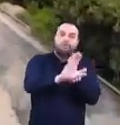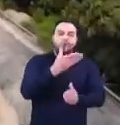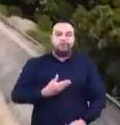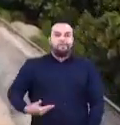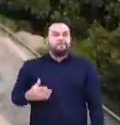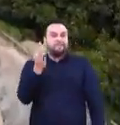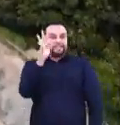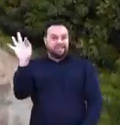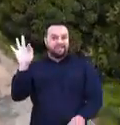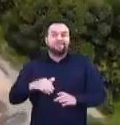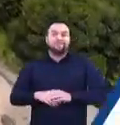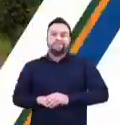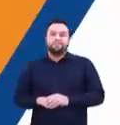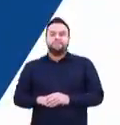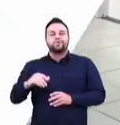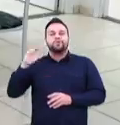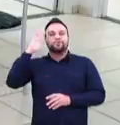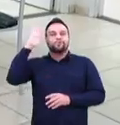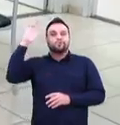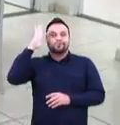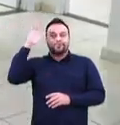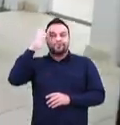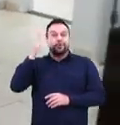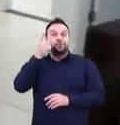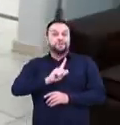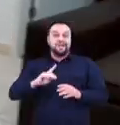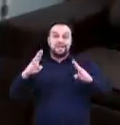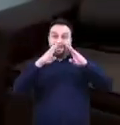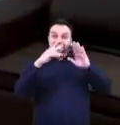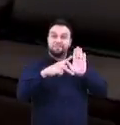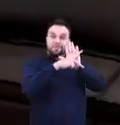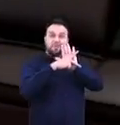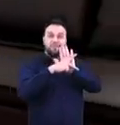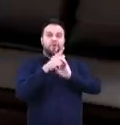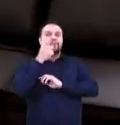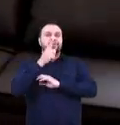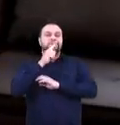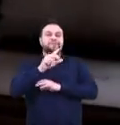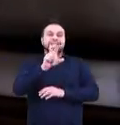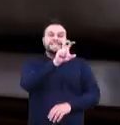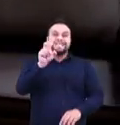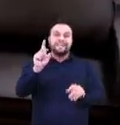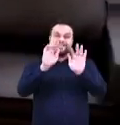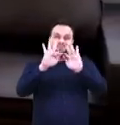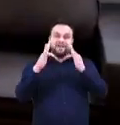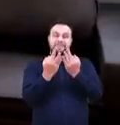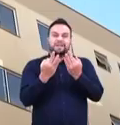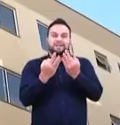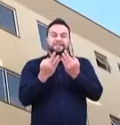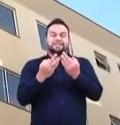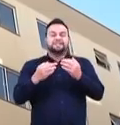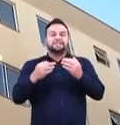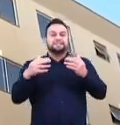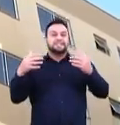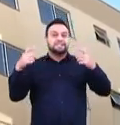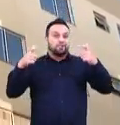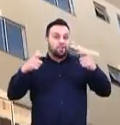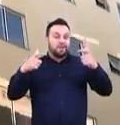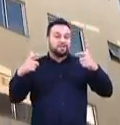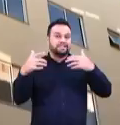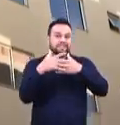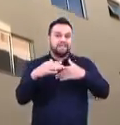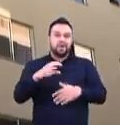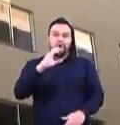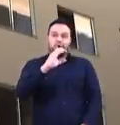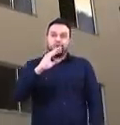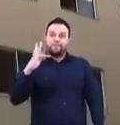investimentos do governo federal. O sonho da casa própria chegou a 500 famílias da cidade de Coronel